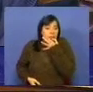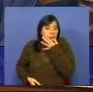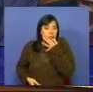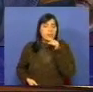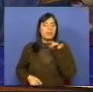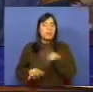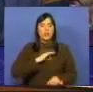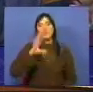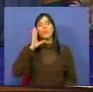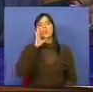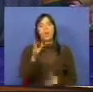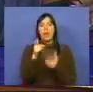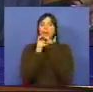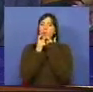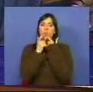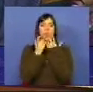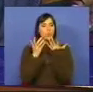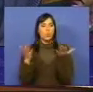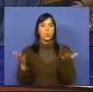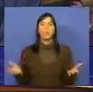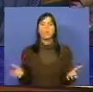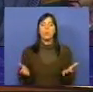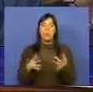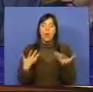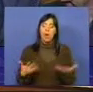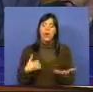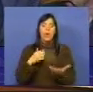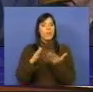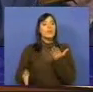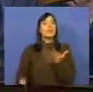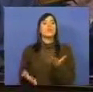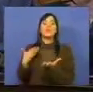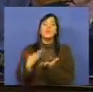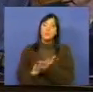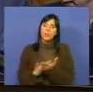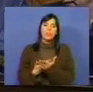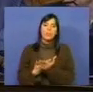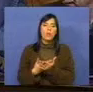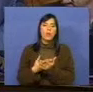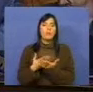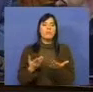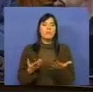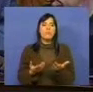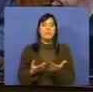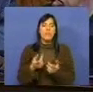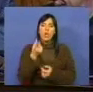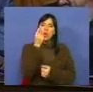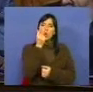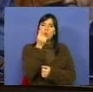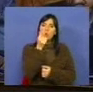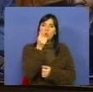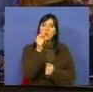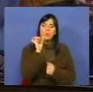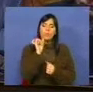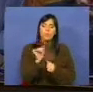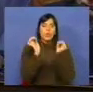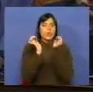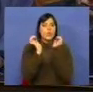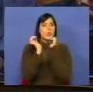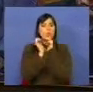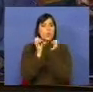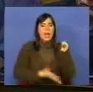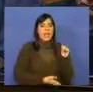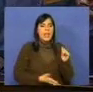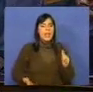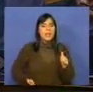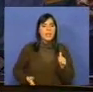Os senhores sabem tudo isto e o que nos vêm propor é um aumento do subsídio social-desemprego